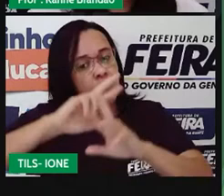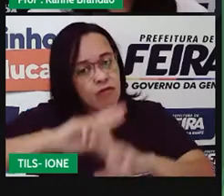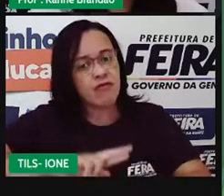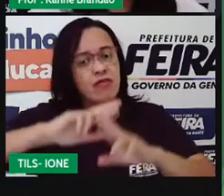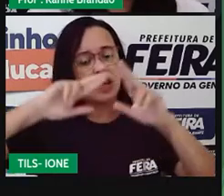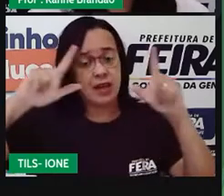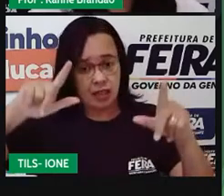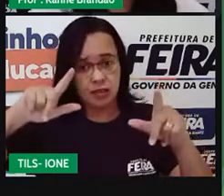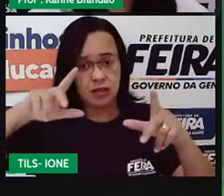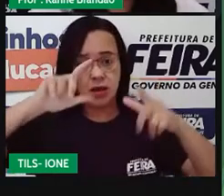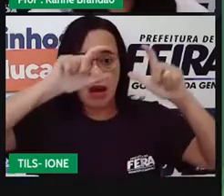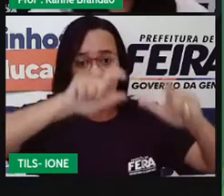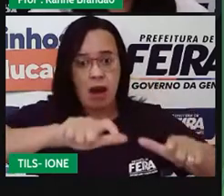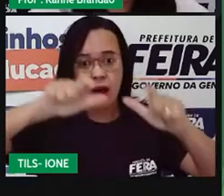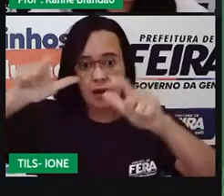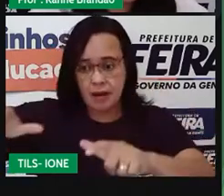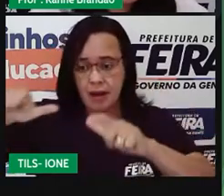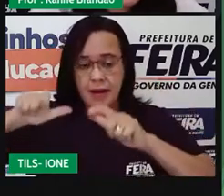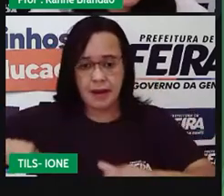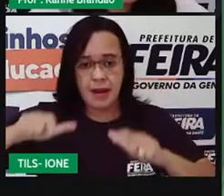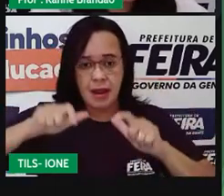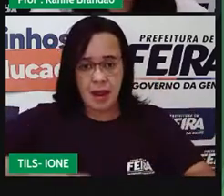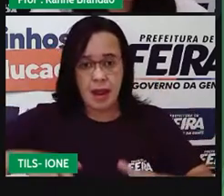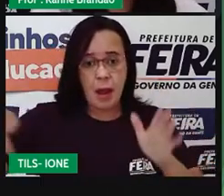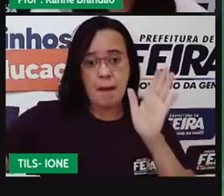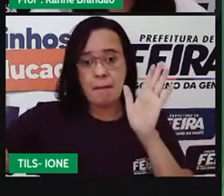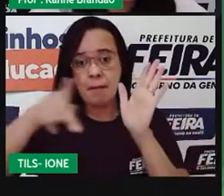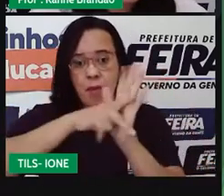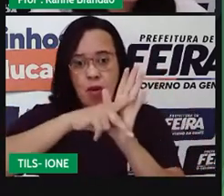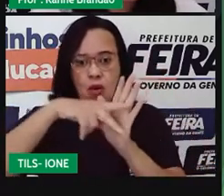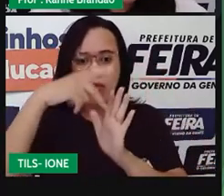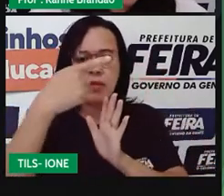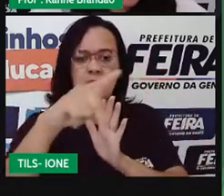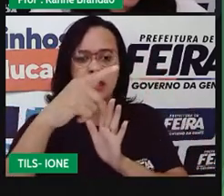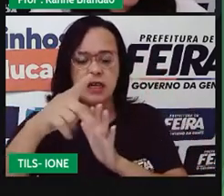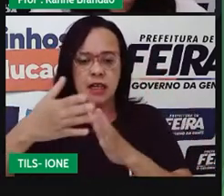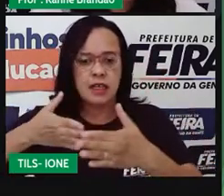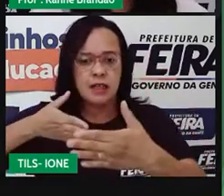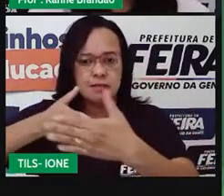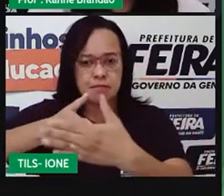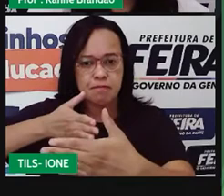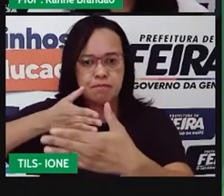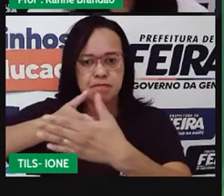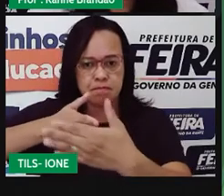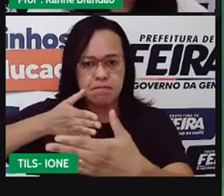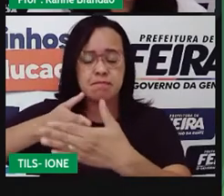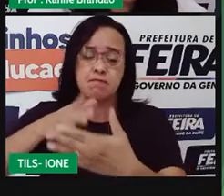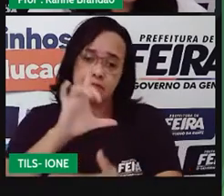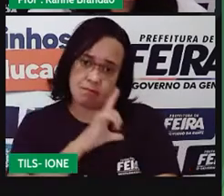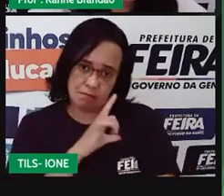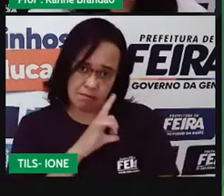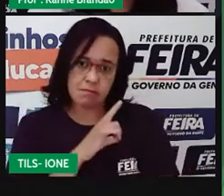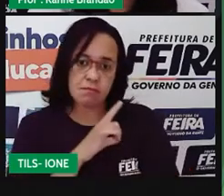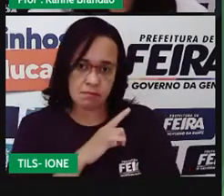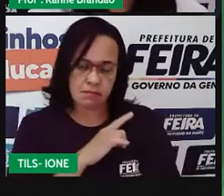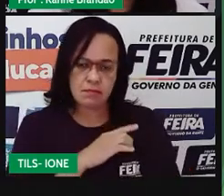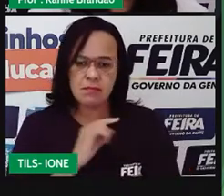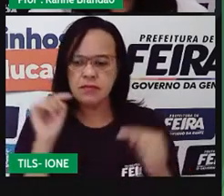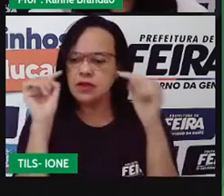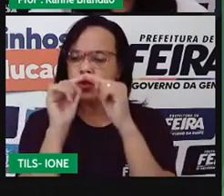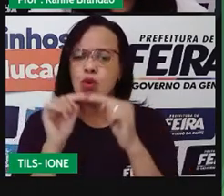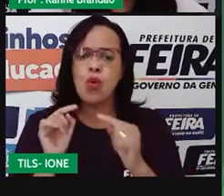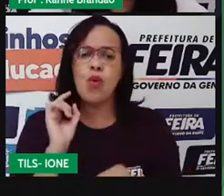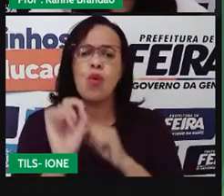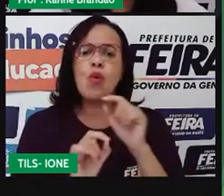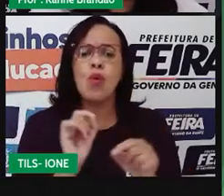Numa área previamente determinada e delimitada, tá certo? O que isso quer dizer, pró? Quando a